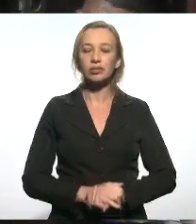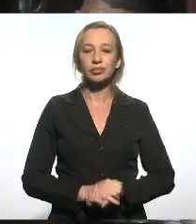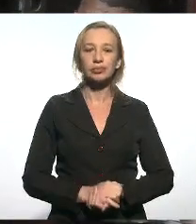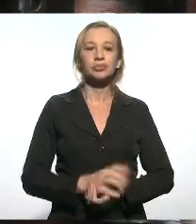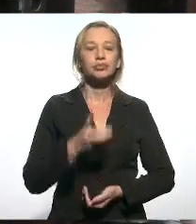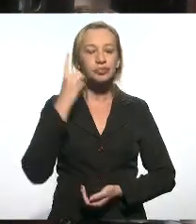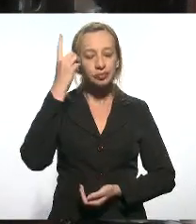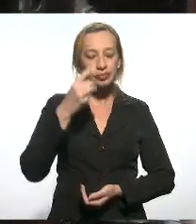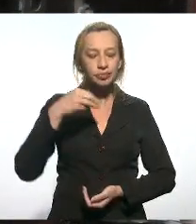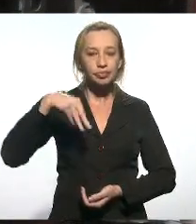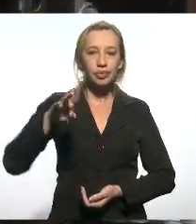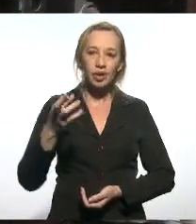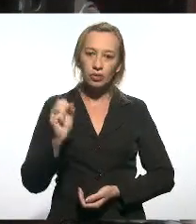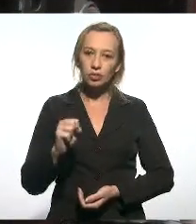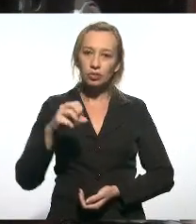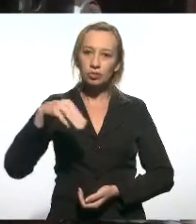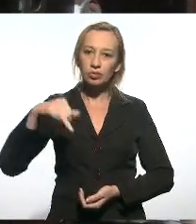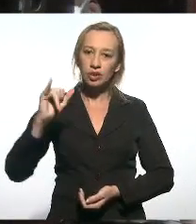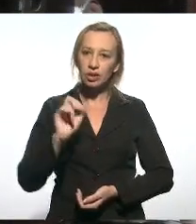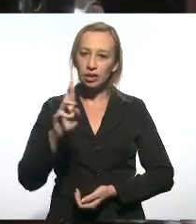Deputado Marcos Miller.